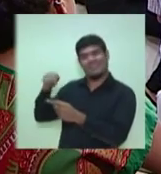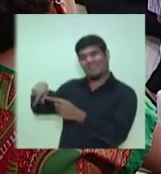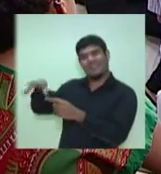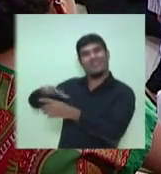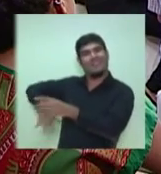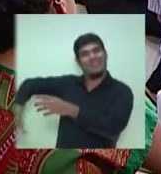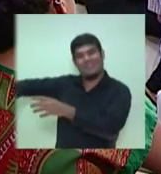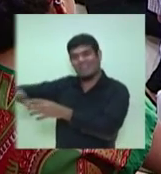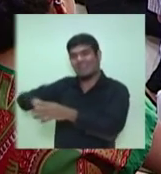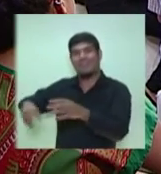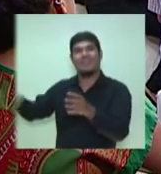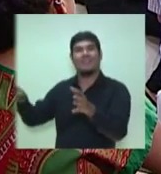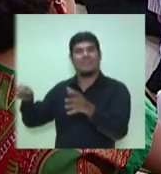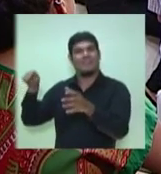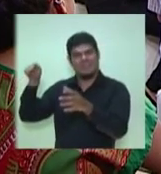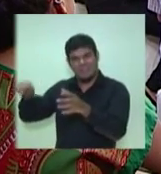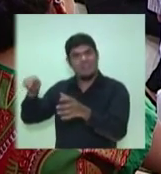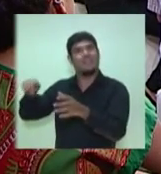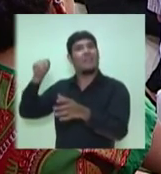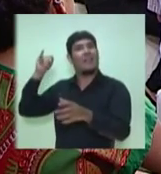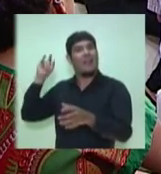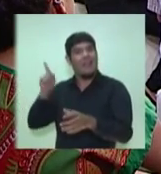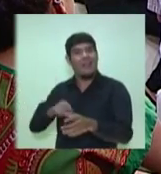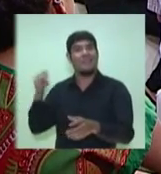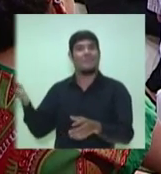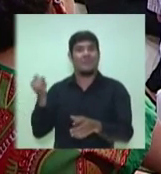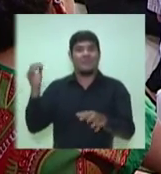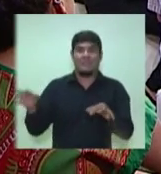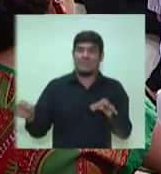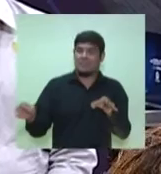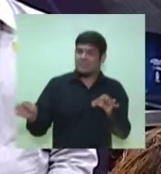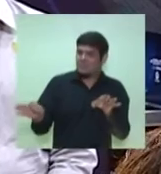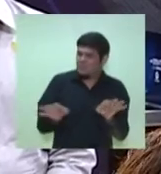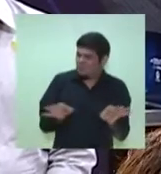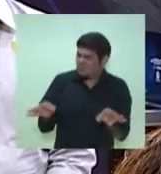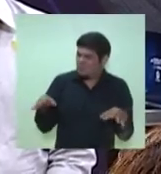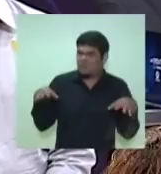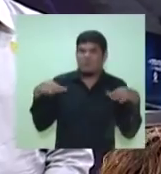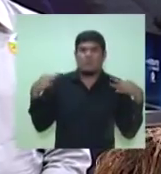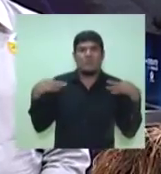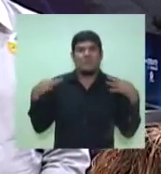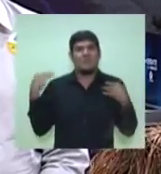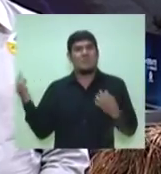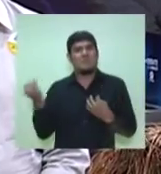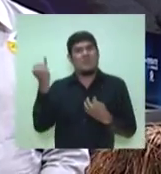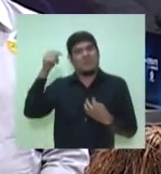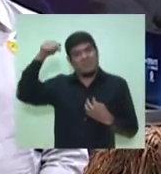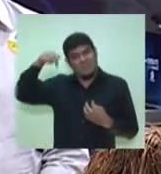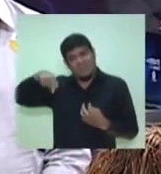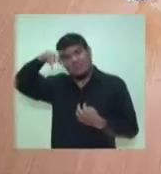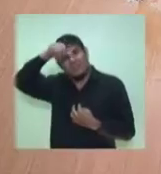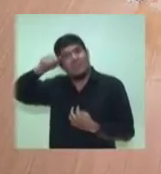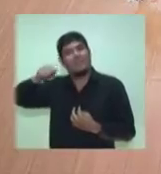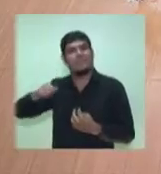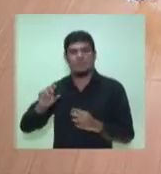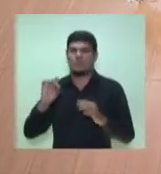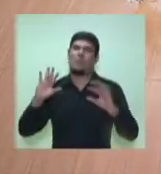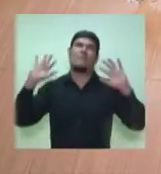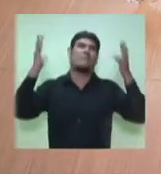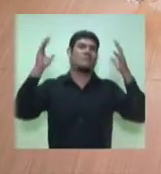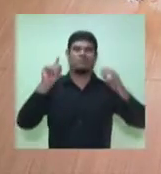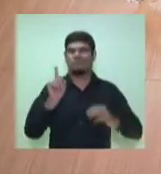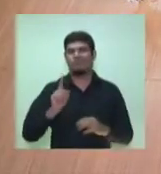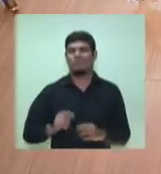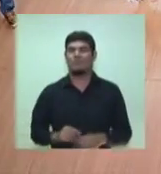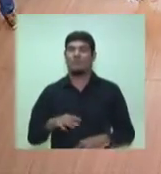culturais. Isso sim vai dar uma estrutura de turismo sustentável para a vida da nossa cidade, que não é só evento. Ok, nós vamos agora